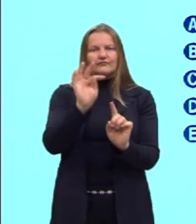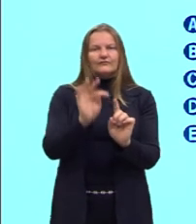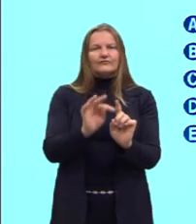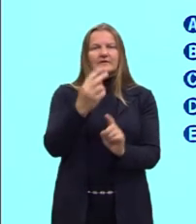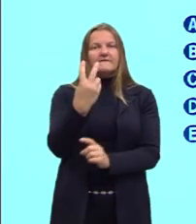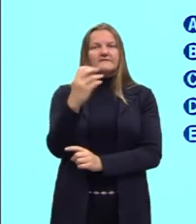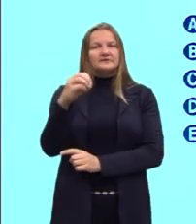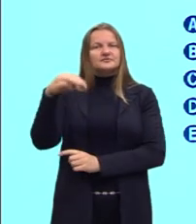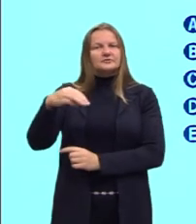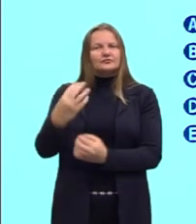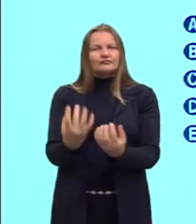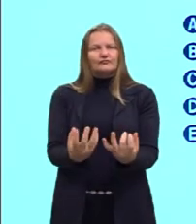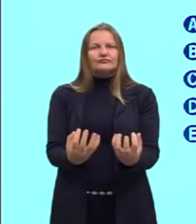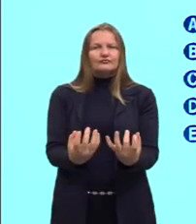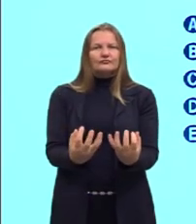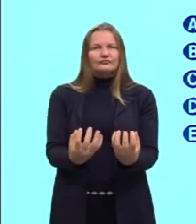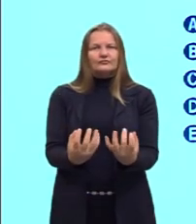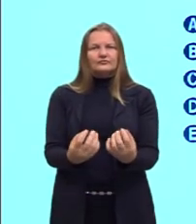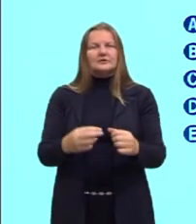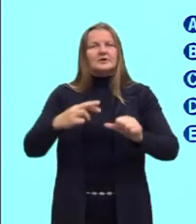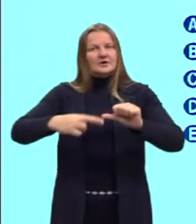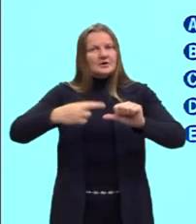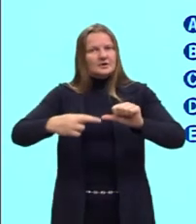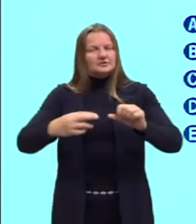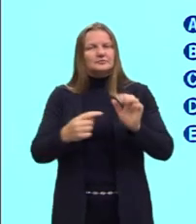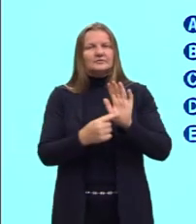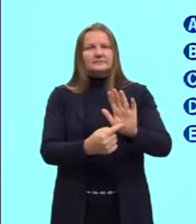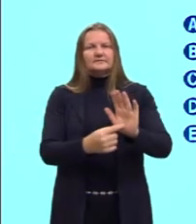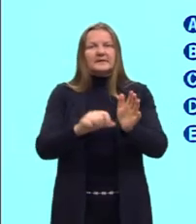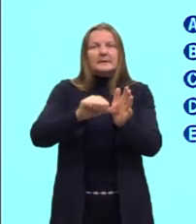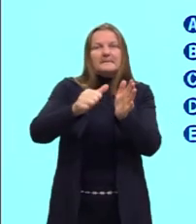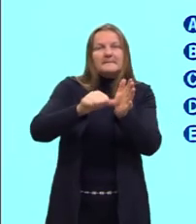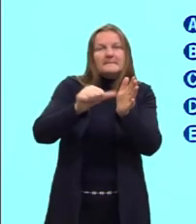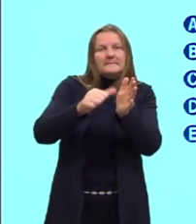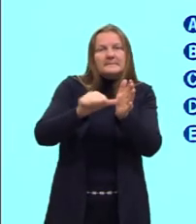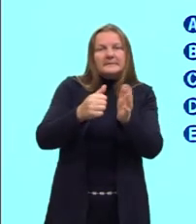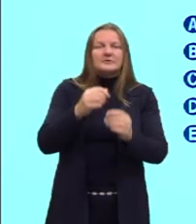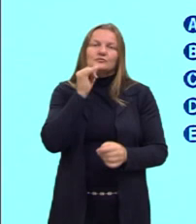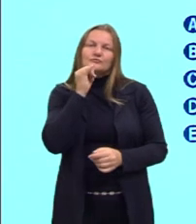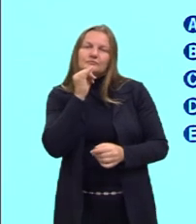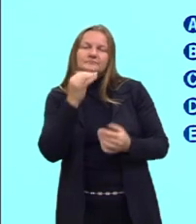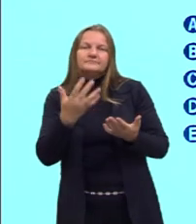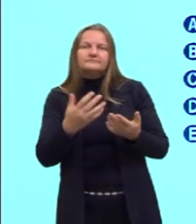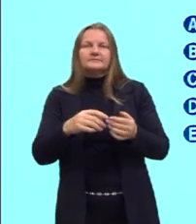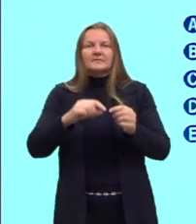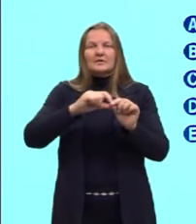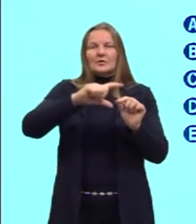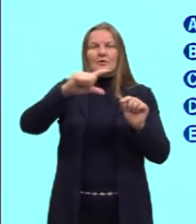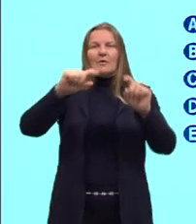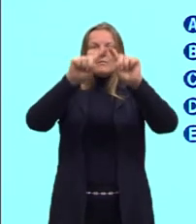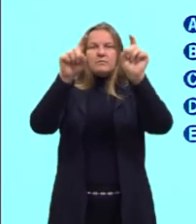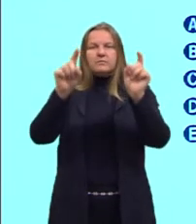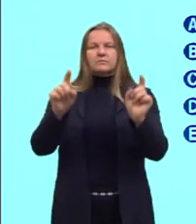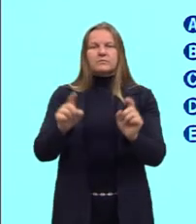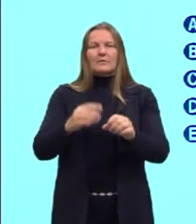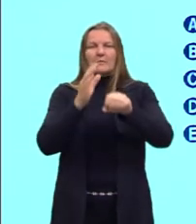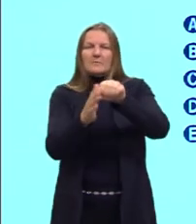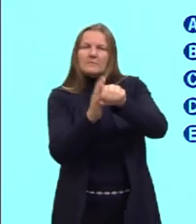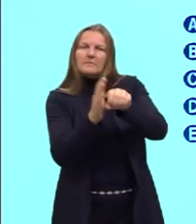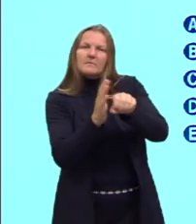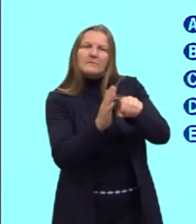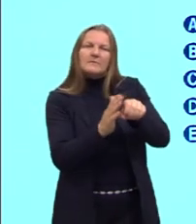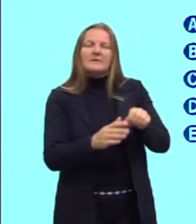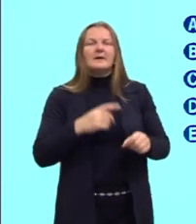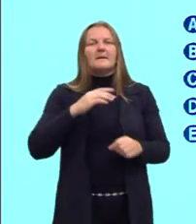minutos. E aí traz os reagentes utilizados. No primeiro becker, foi colocado uma folha de couve picada mais